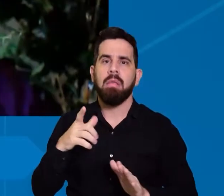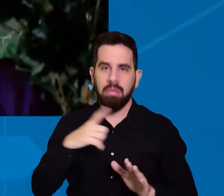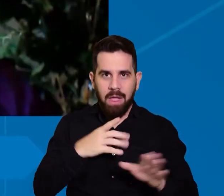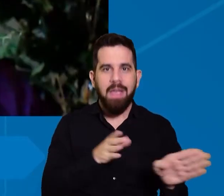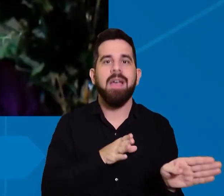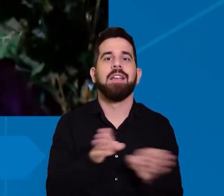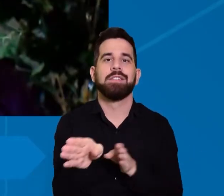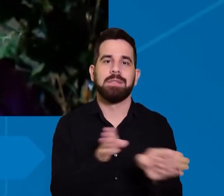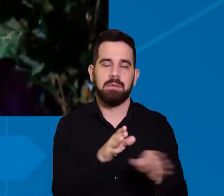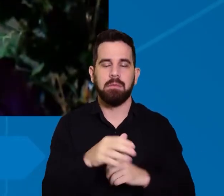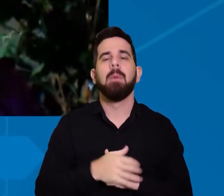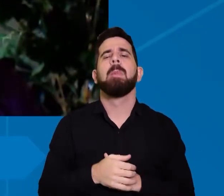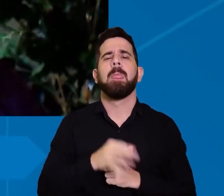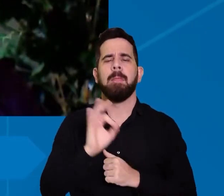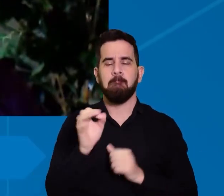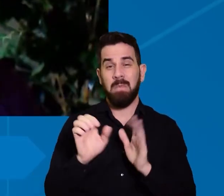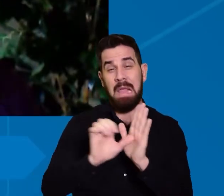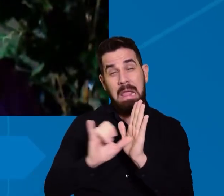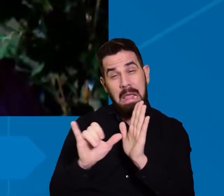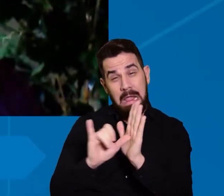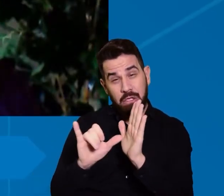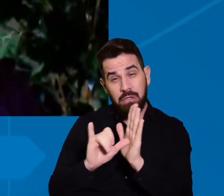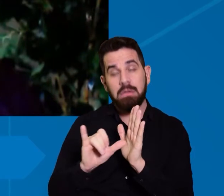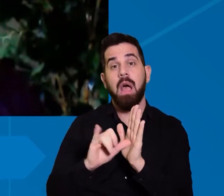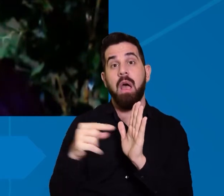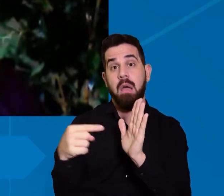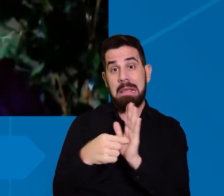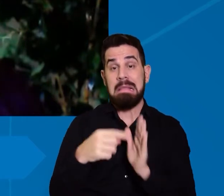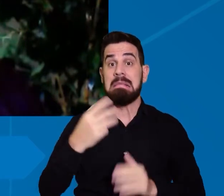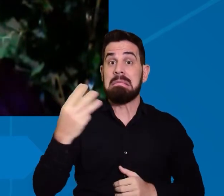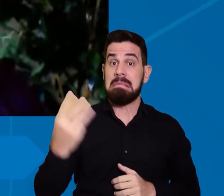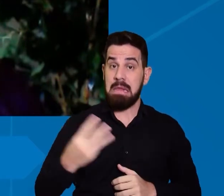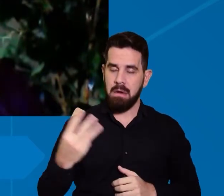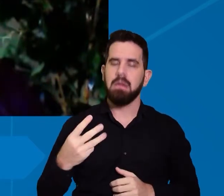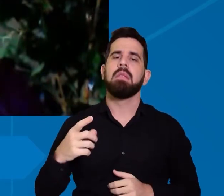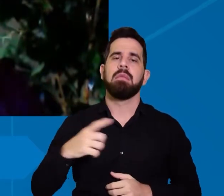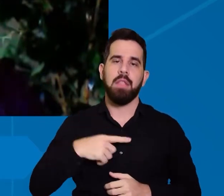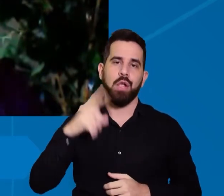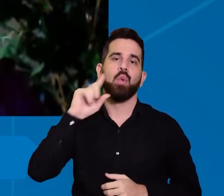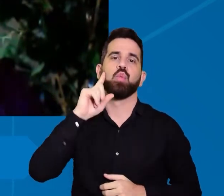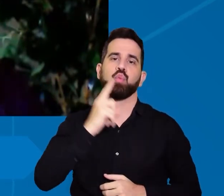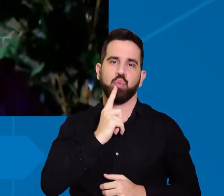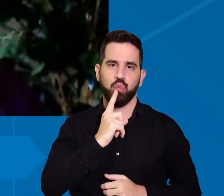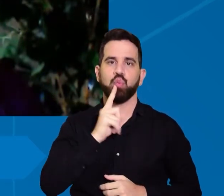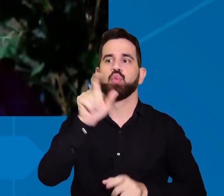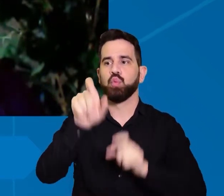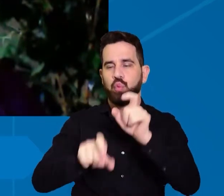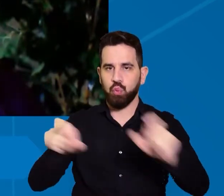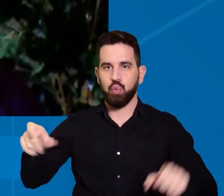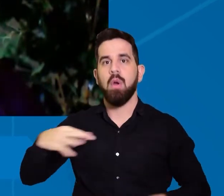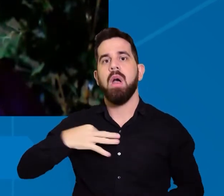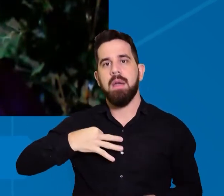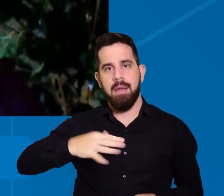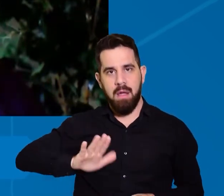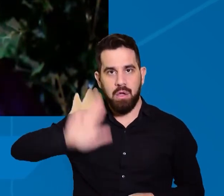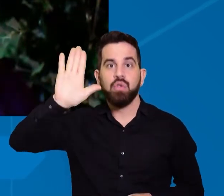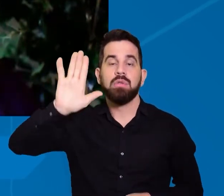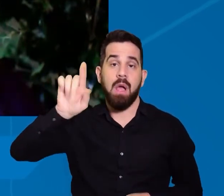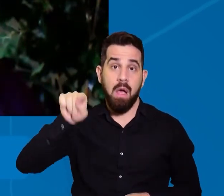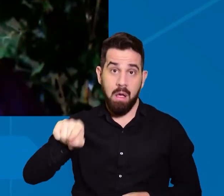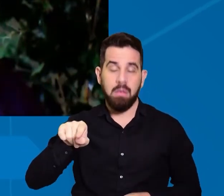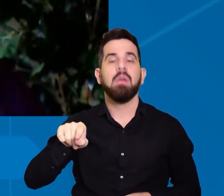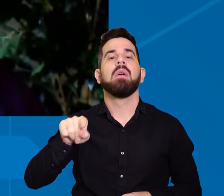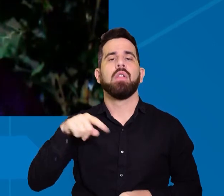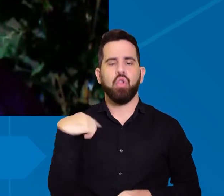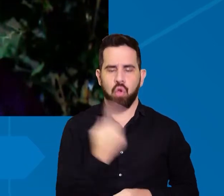Para o edital 3, Letícia, nós tivemos candidatos surdos também e aí nós fizemos todo o